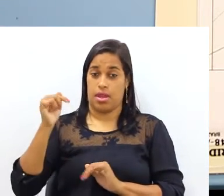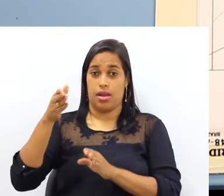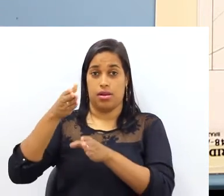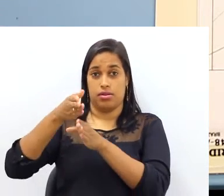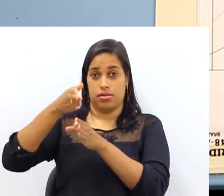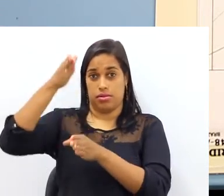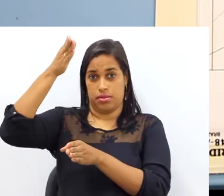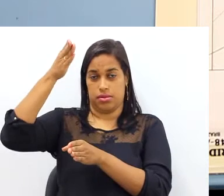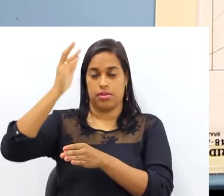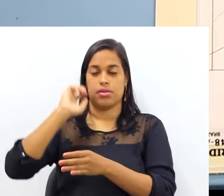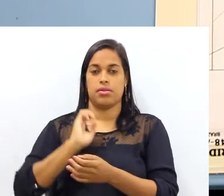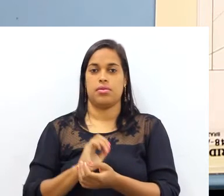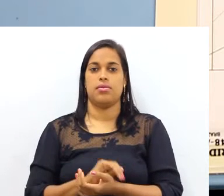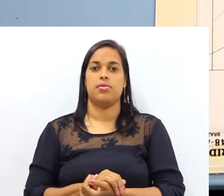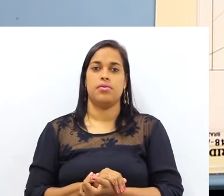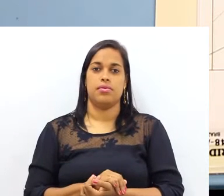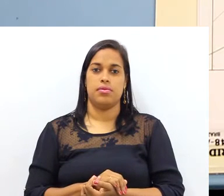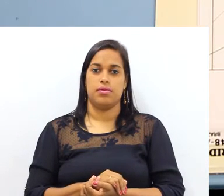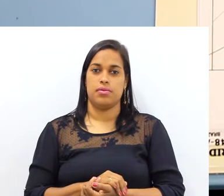a medida da minha parede.